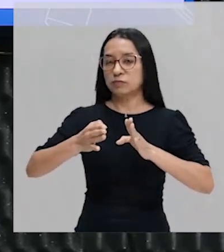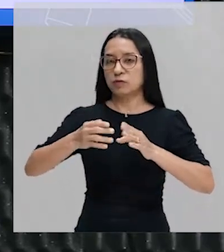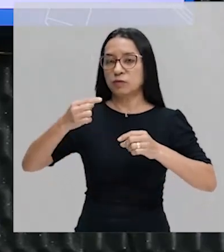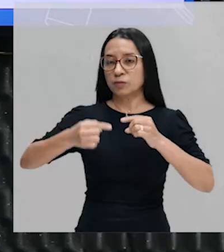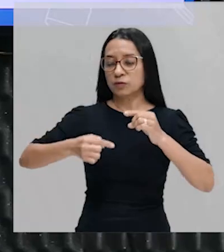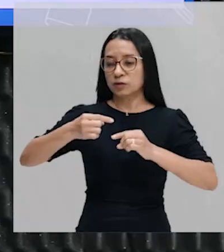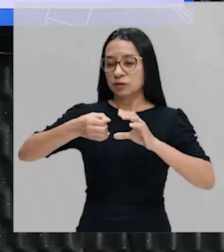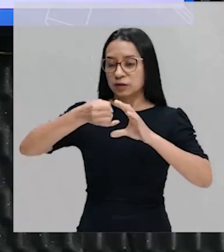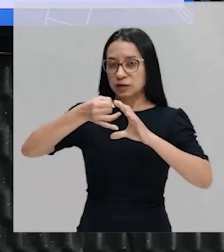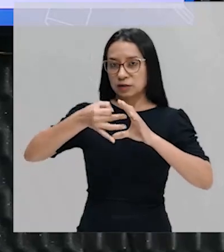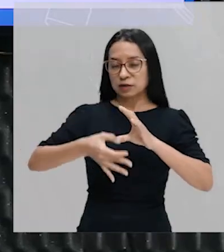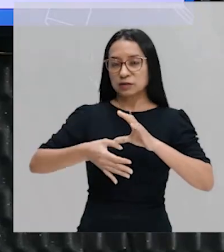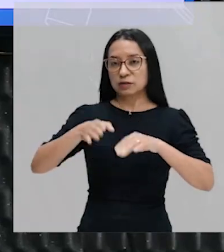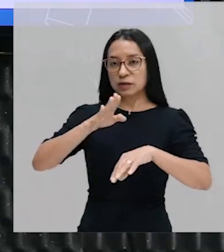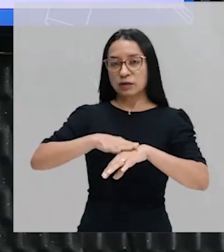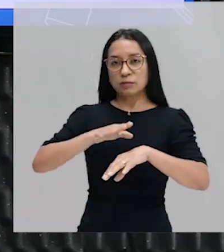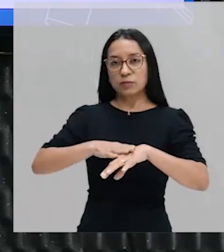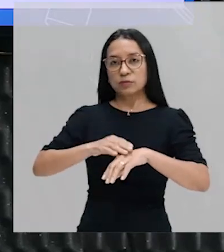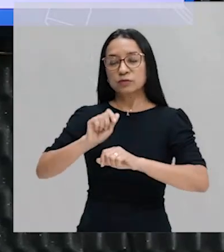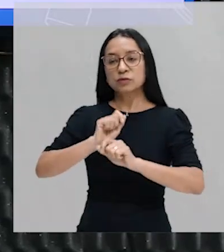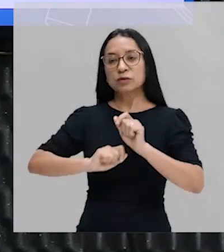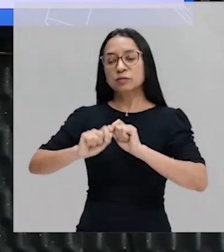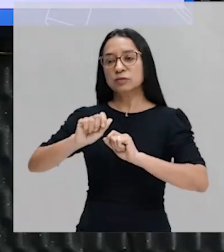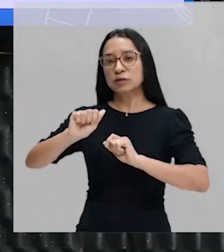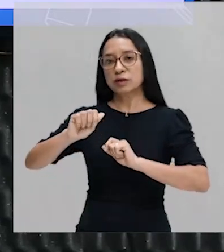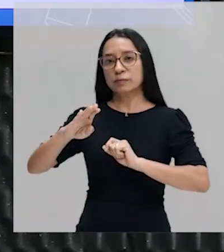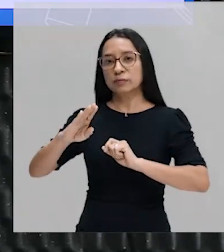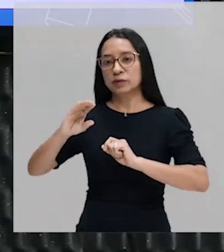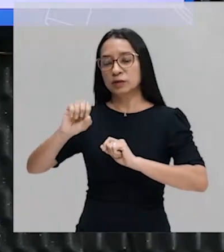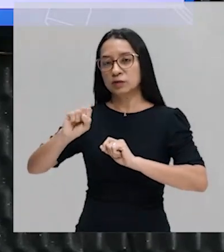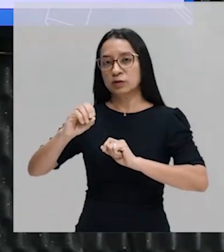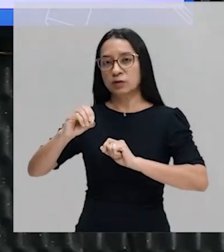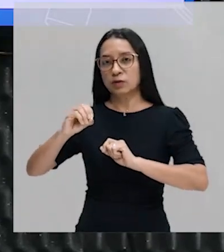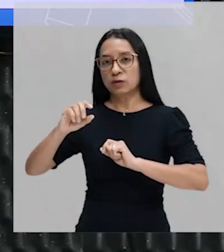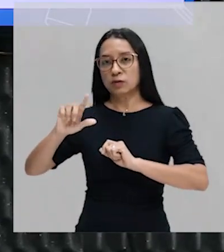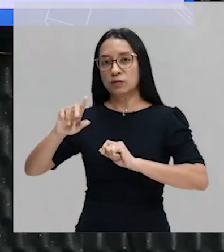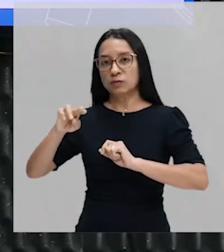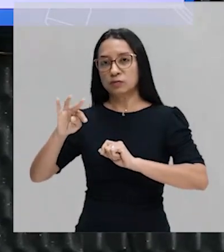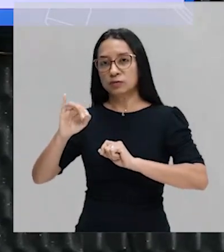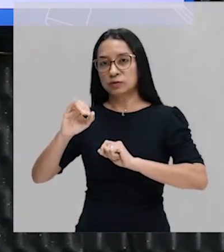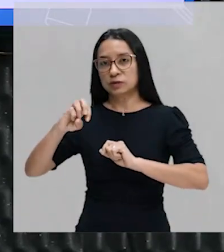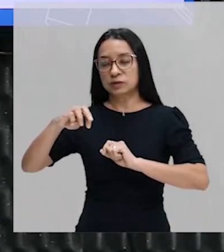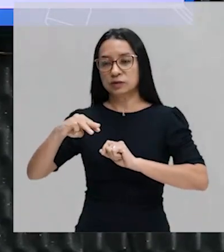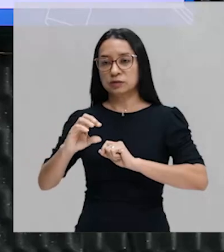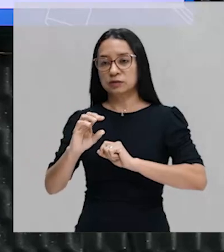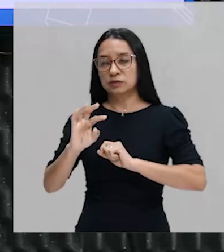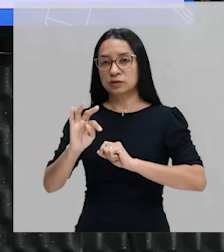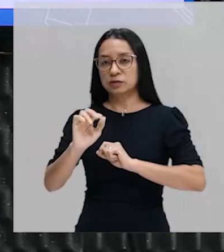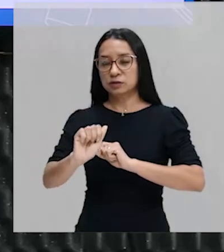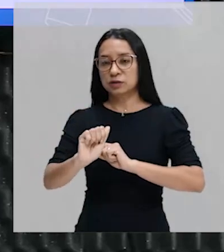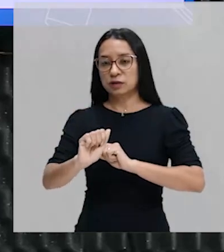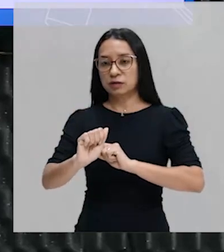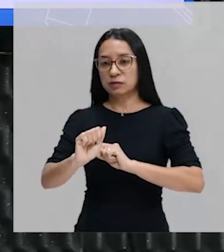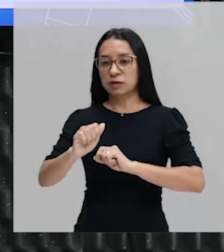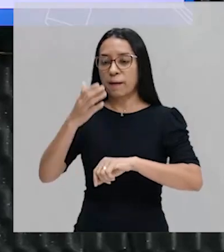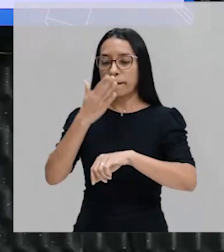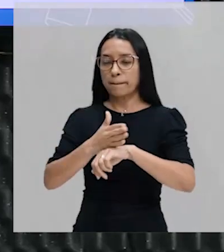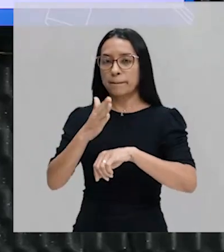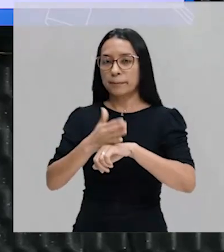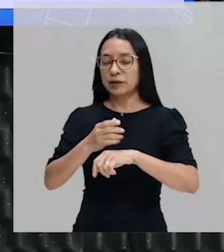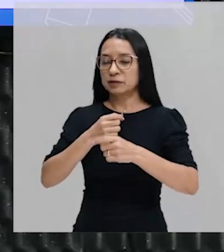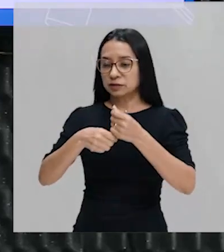característica que muitos chamam de absolutista, e um Estado que suas práticas econômicas são mercantilistas,